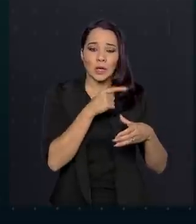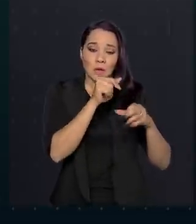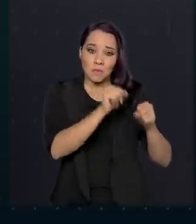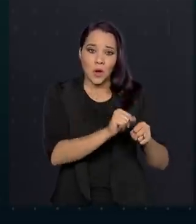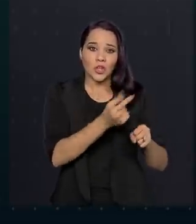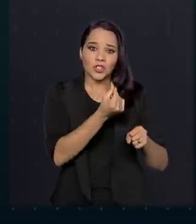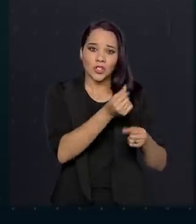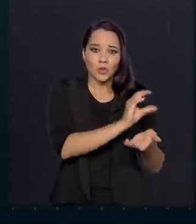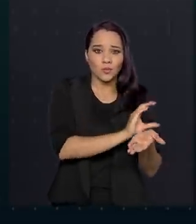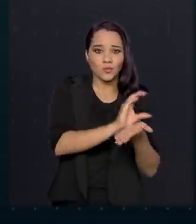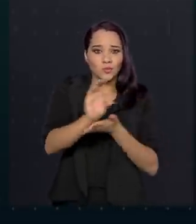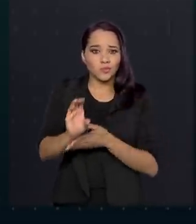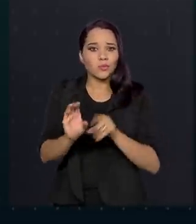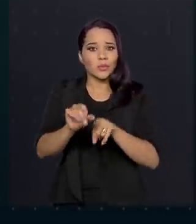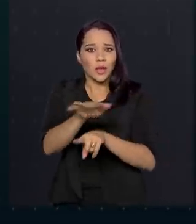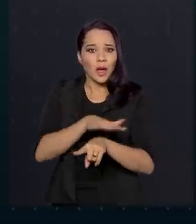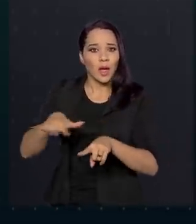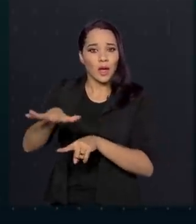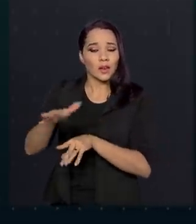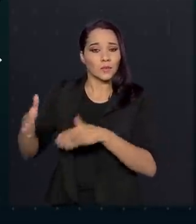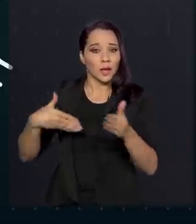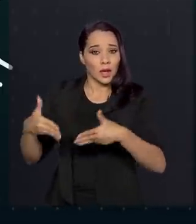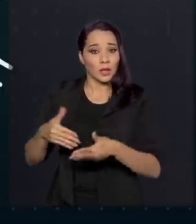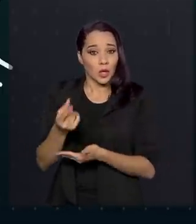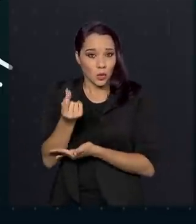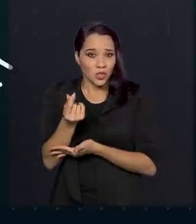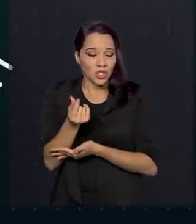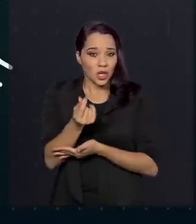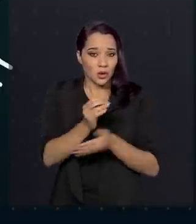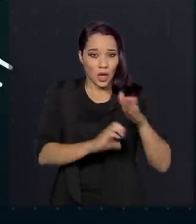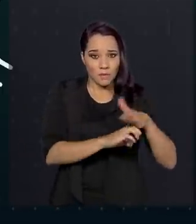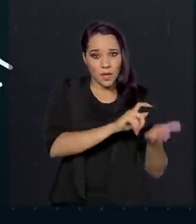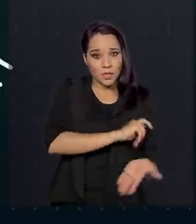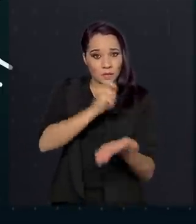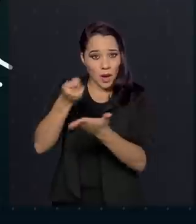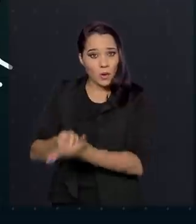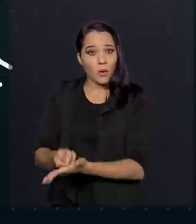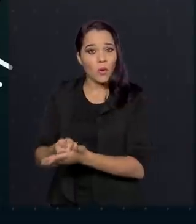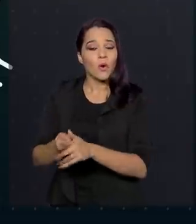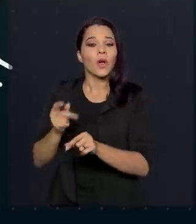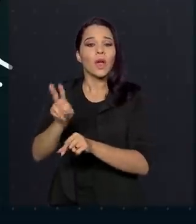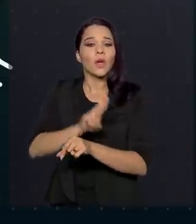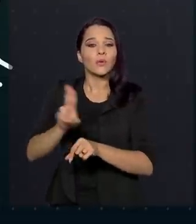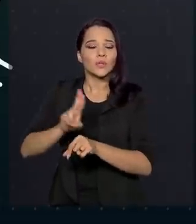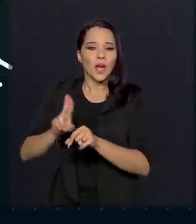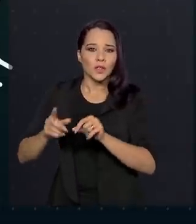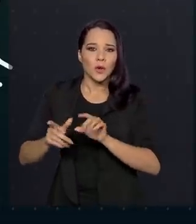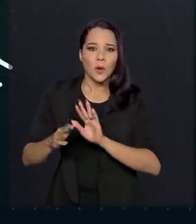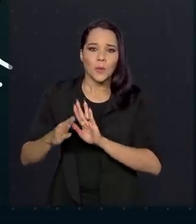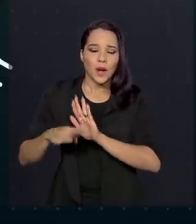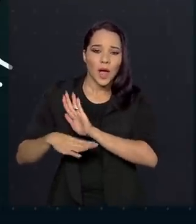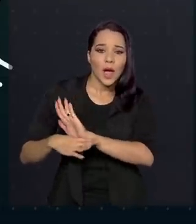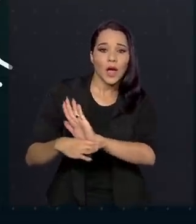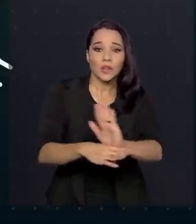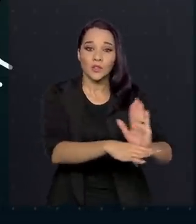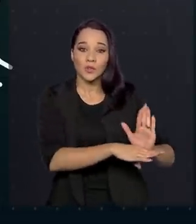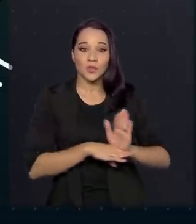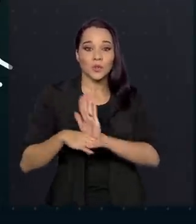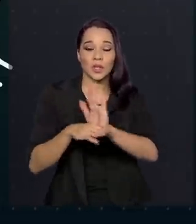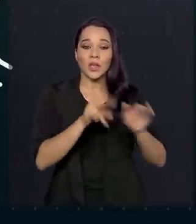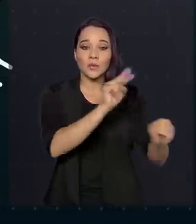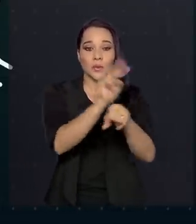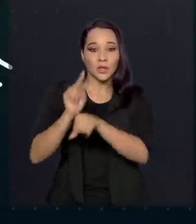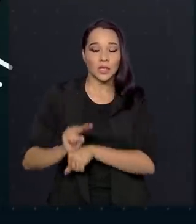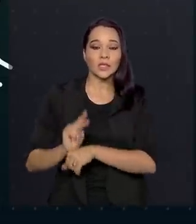comprar créditos de carbono no mercado. O dinheiro que a empresa paga pelo crédito é usado para financiar iniciativas de